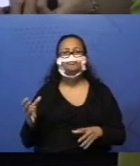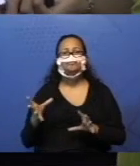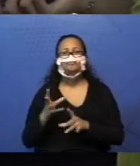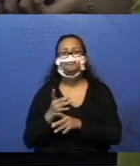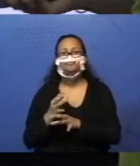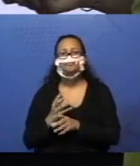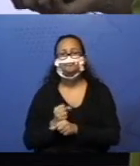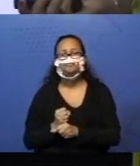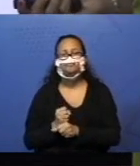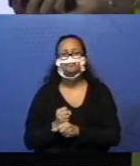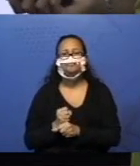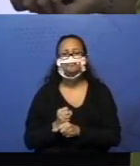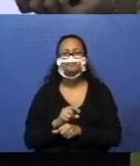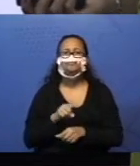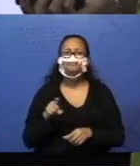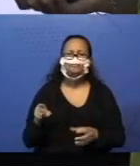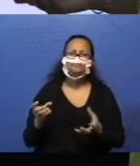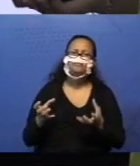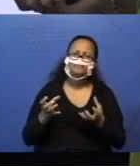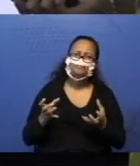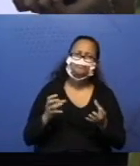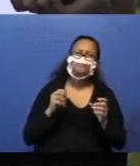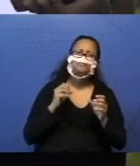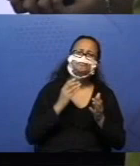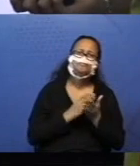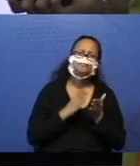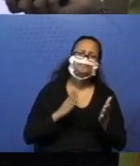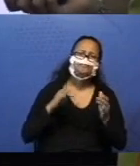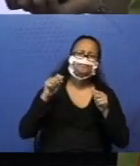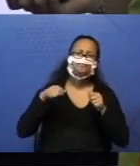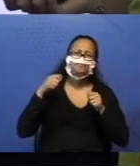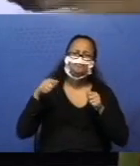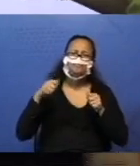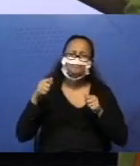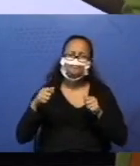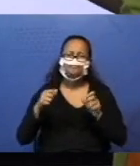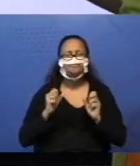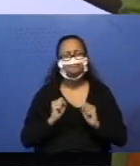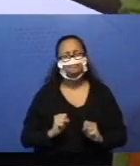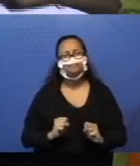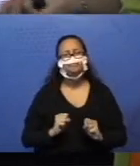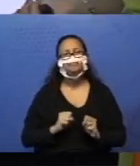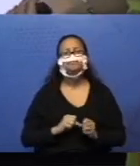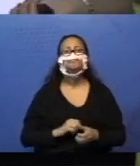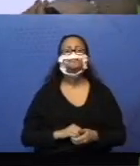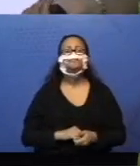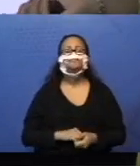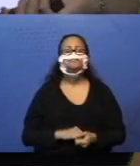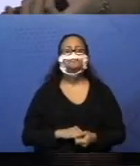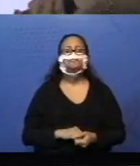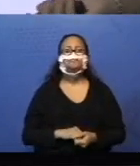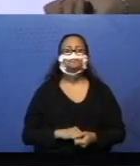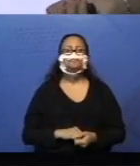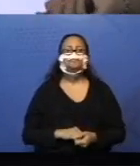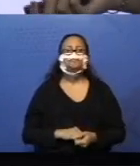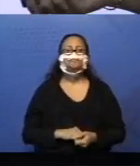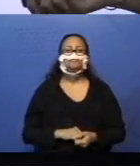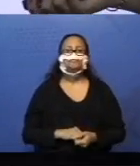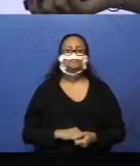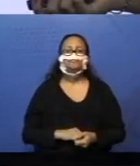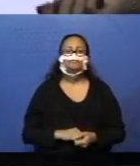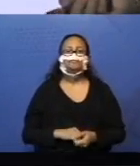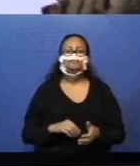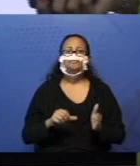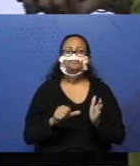Quer dar um pause aí para fazer as suas? Depois você vê as minhas e vê se deu certo. Vamos lá. A minha primeira